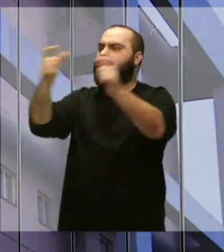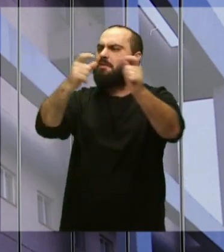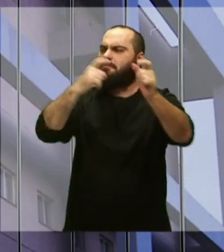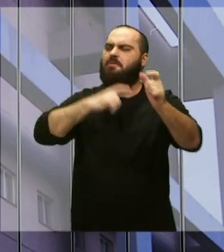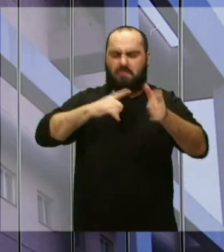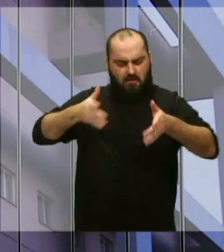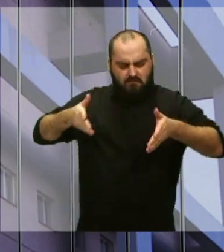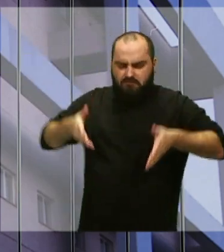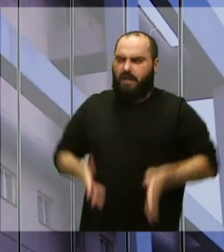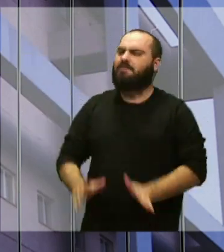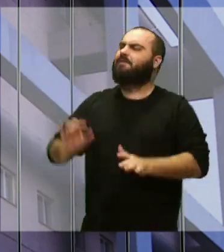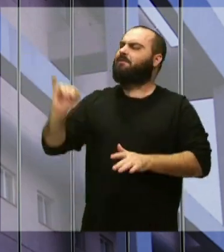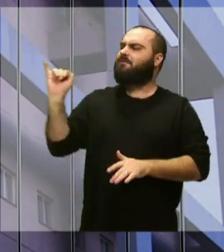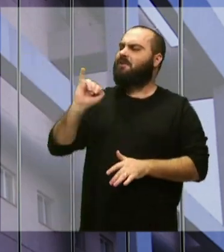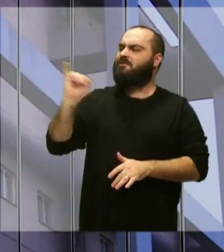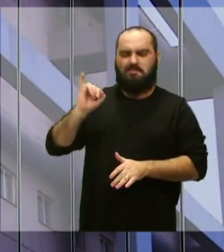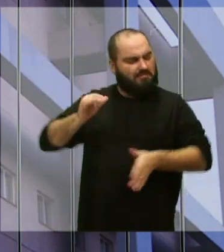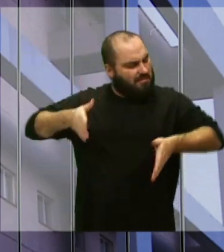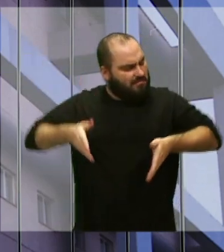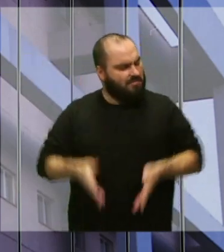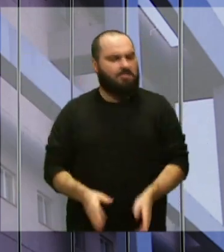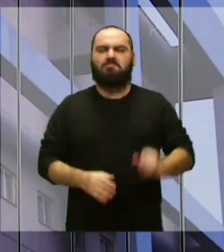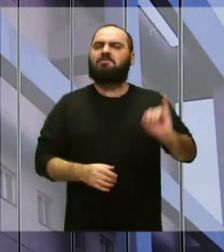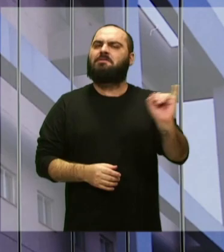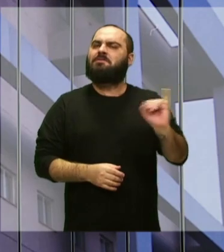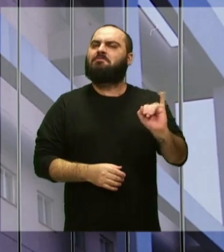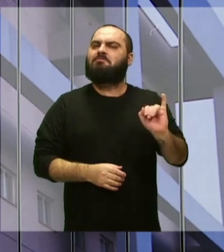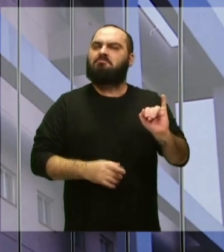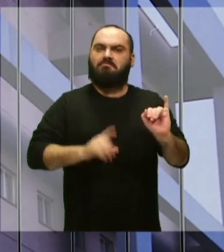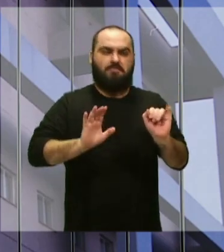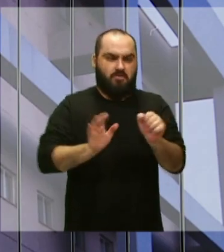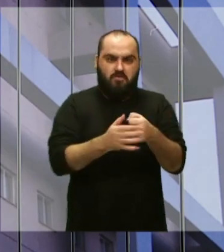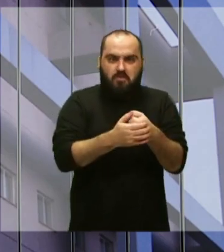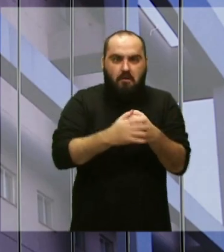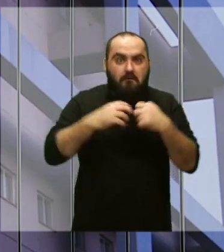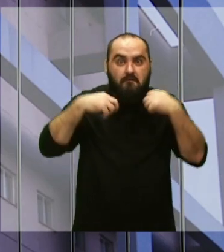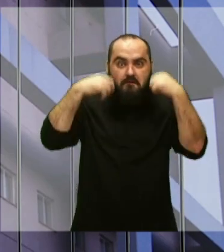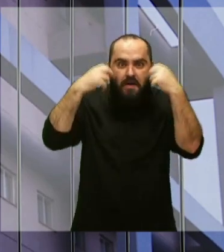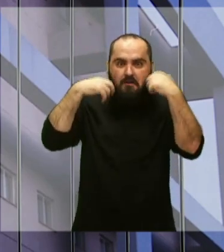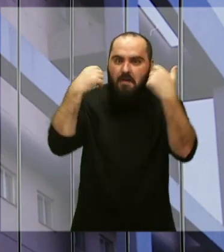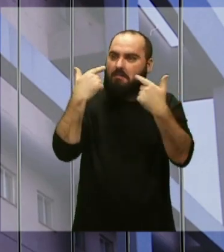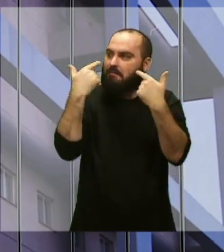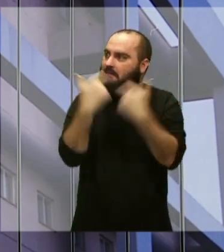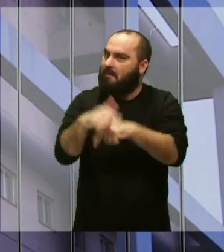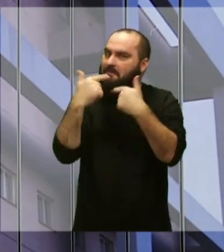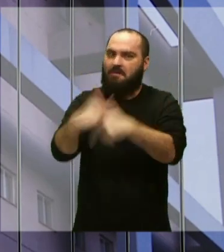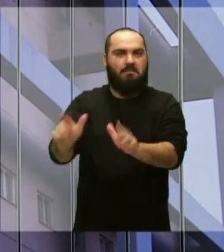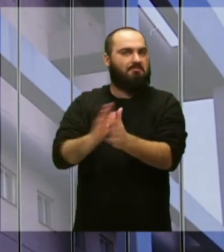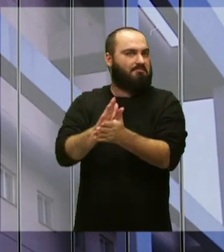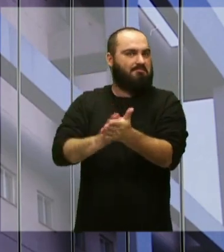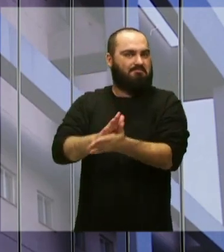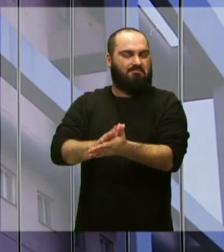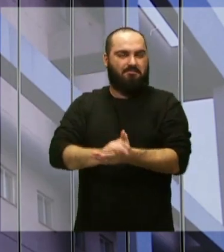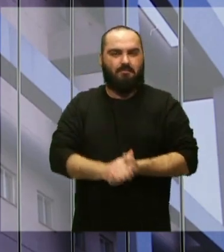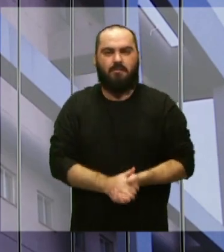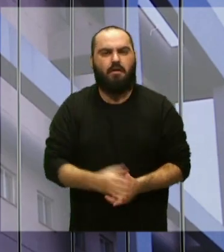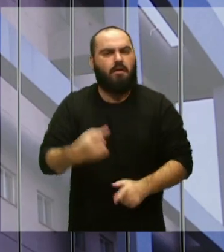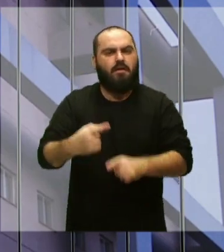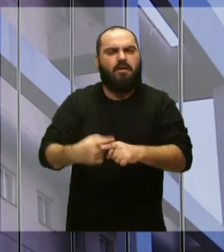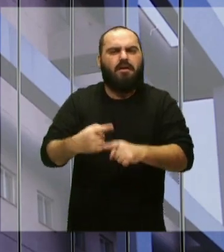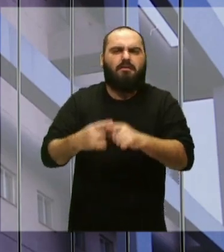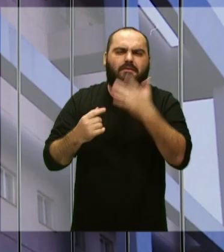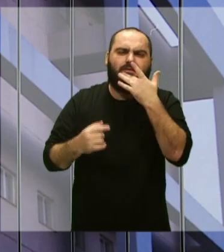sou itajaiense, peixeira raiz, para aquelas que não escondem e não tem vergonha nenhuma do sotaque daqui. Porque é muito